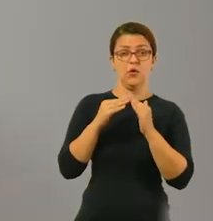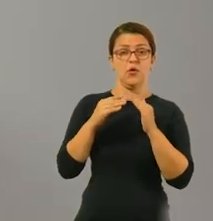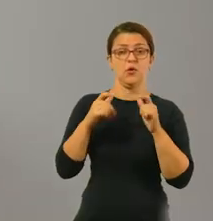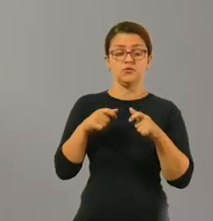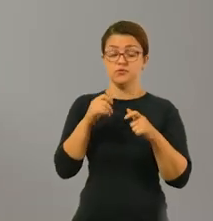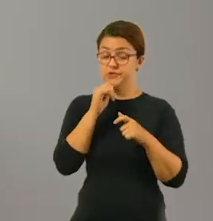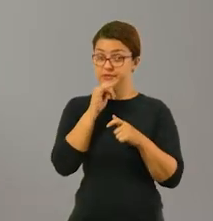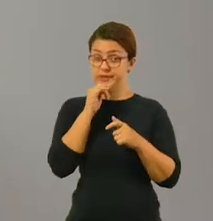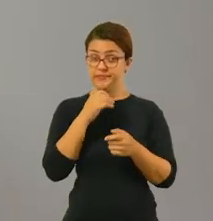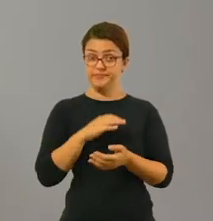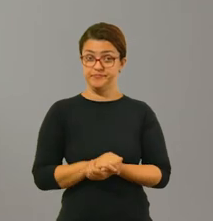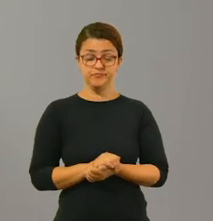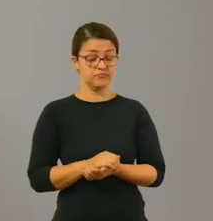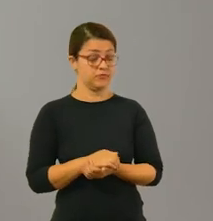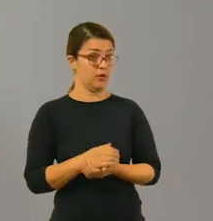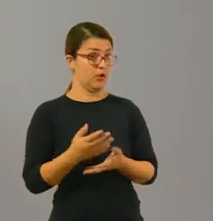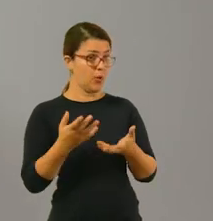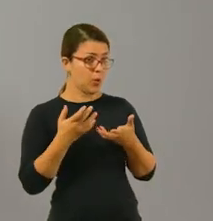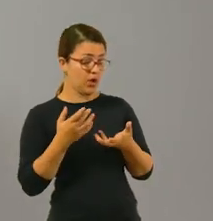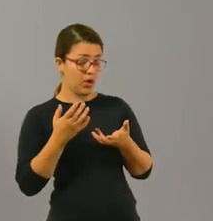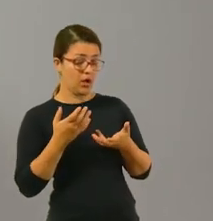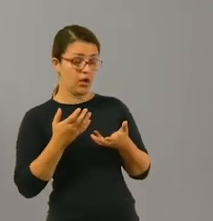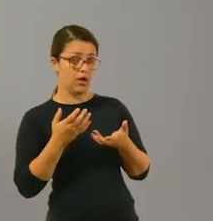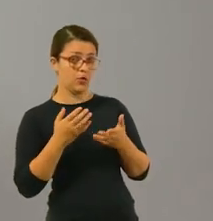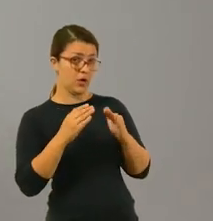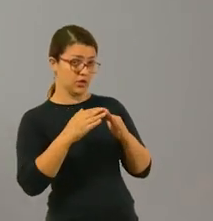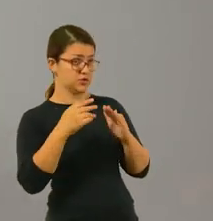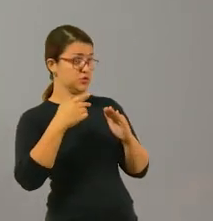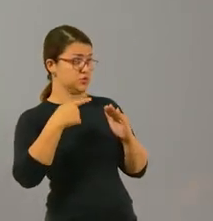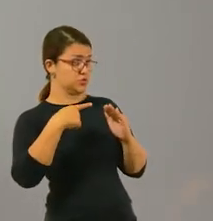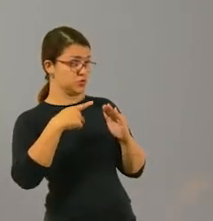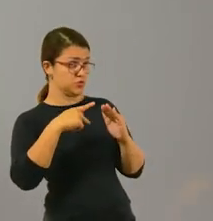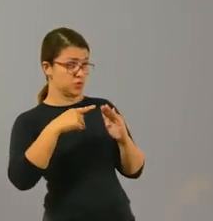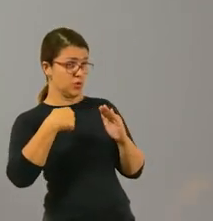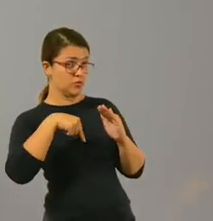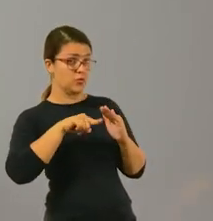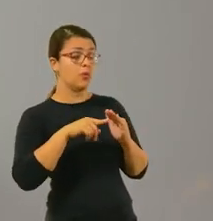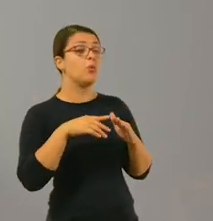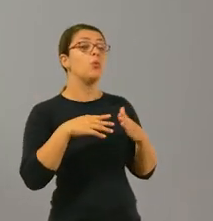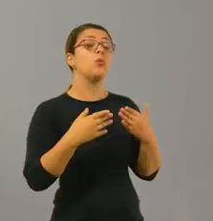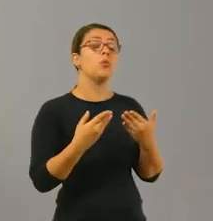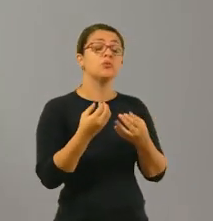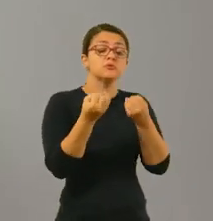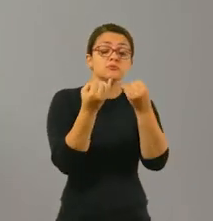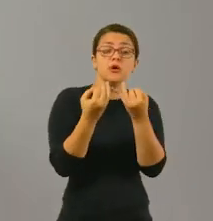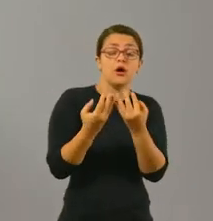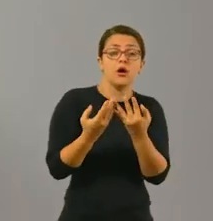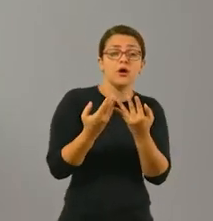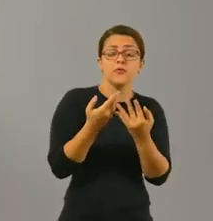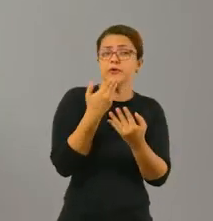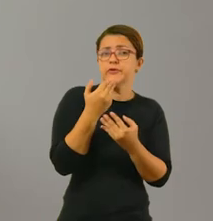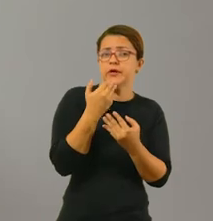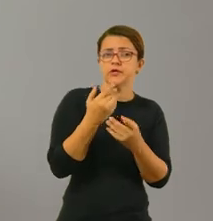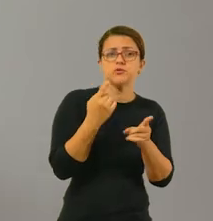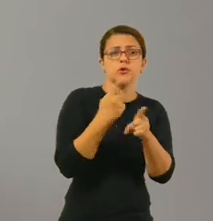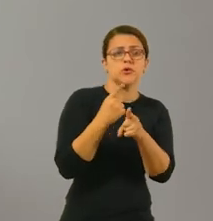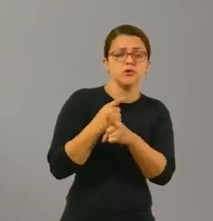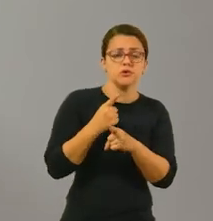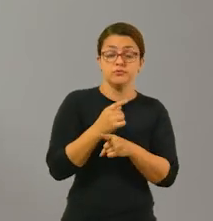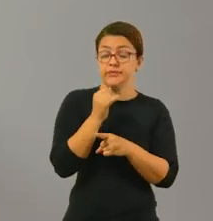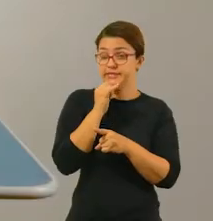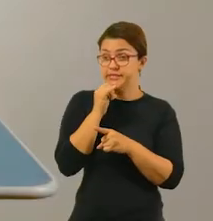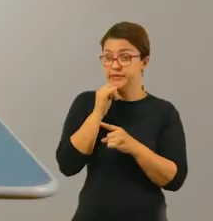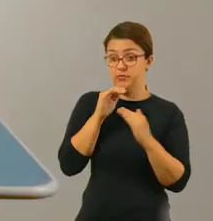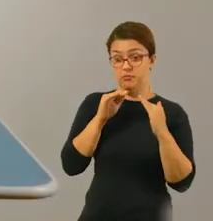Ou seja, vamos supor que eu quisesse chegar na casa de vocês. Qual seria o ponto de referência que vocês me dariam para facilitar?